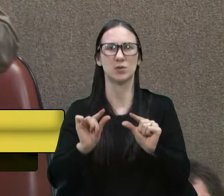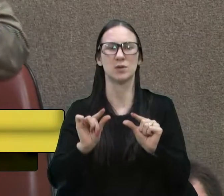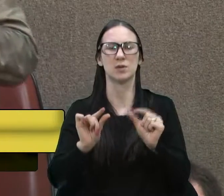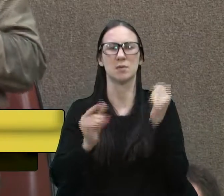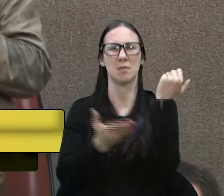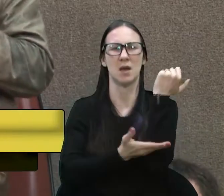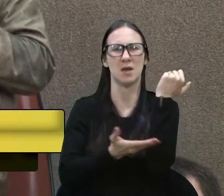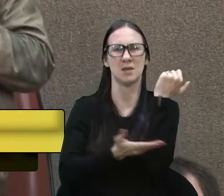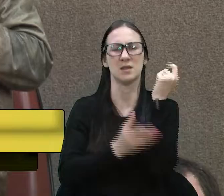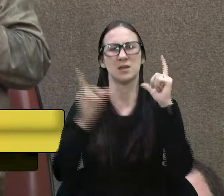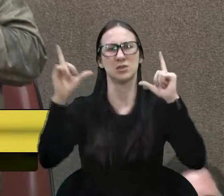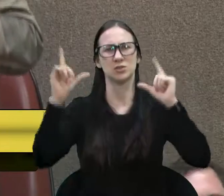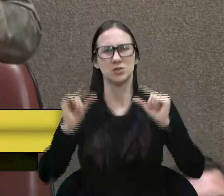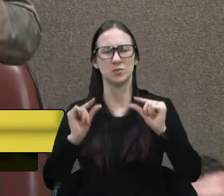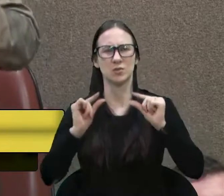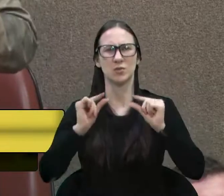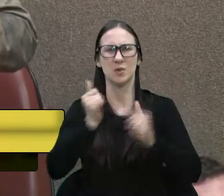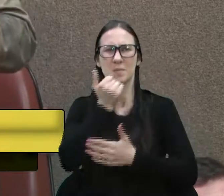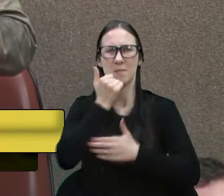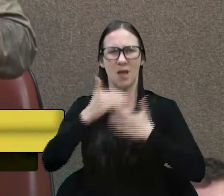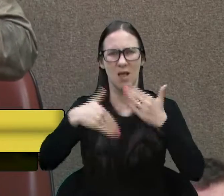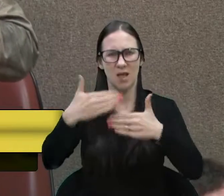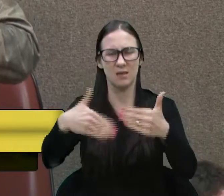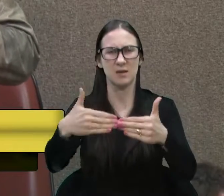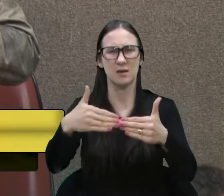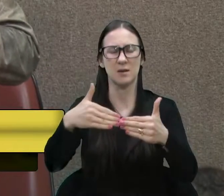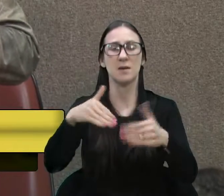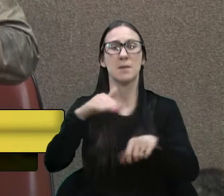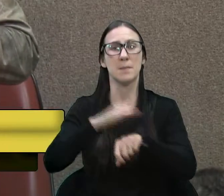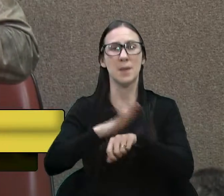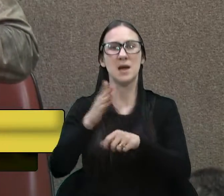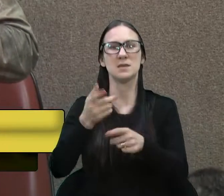e mais economia para o município.